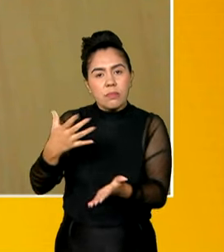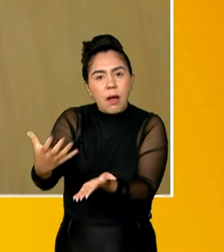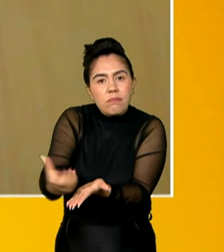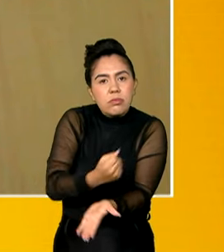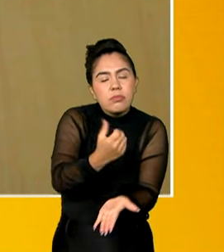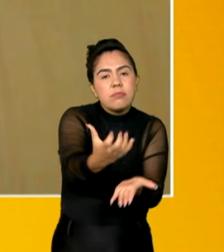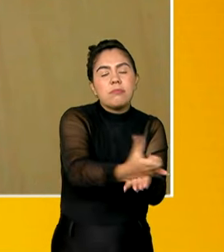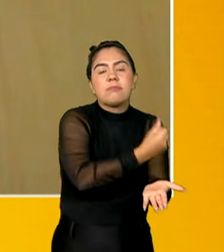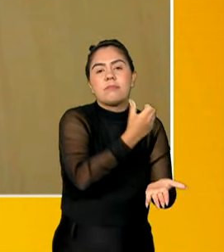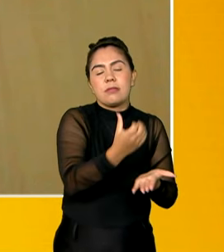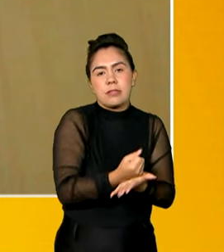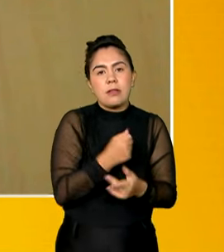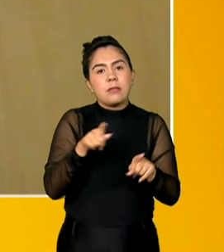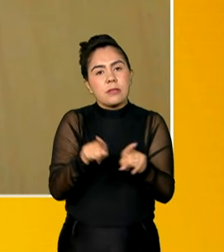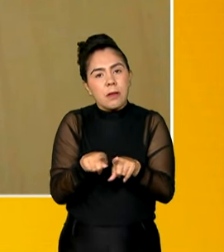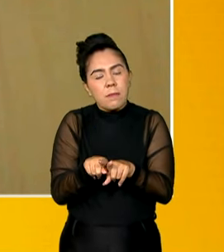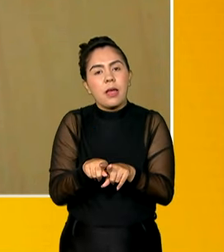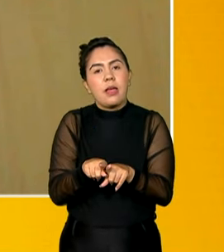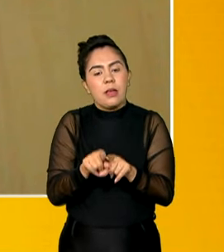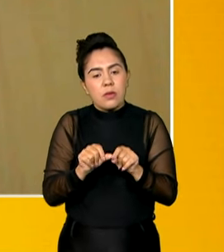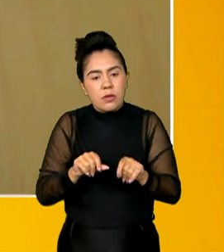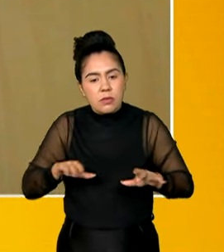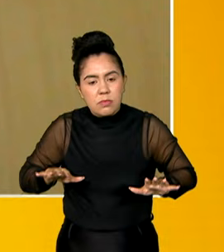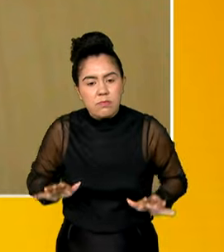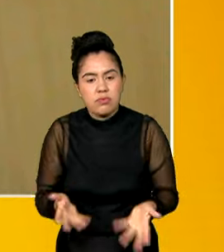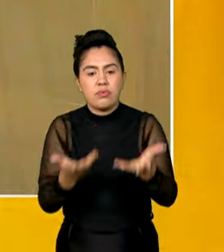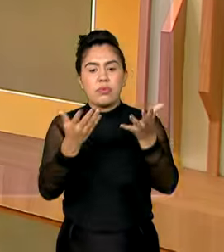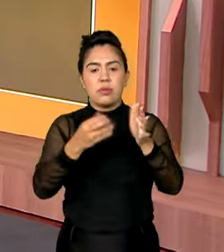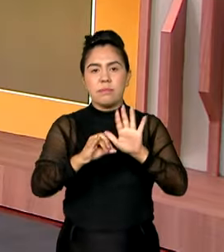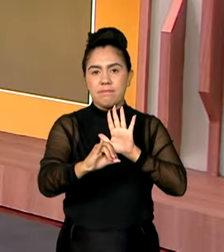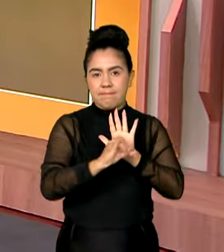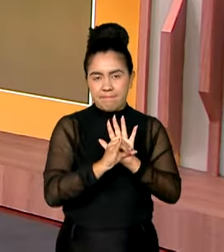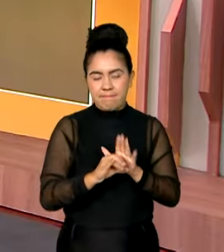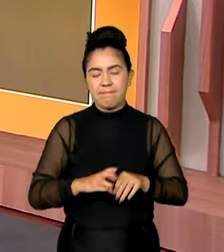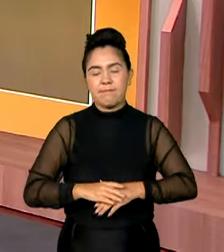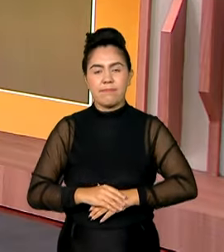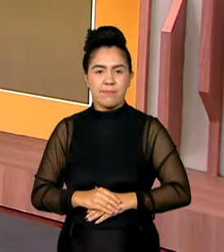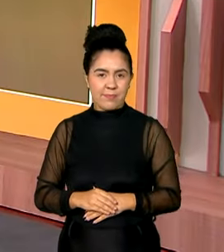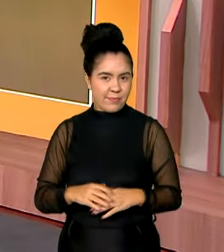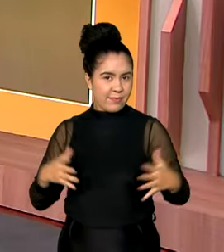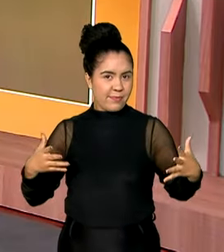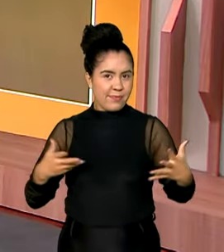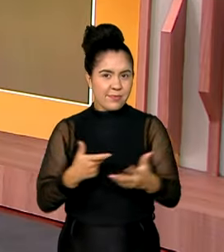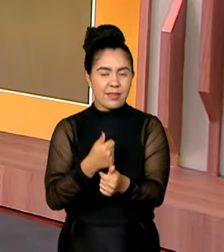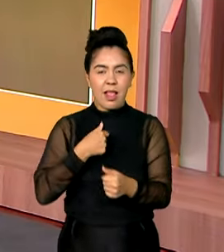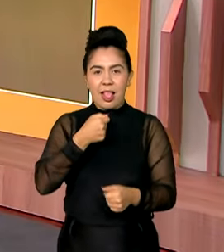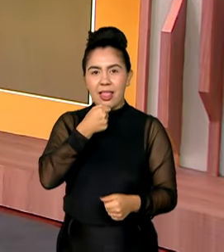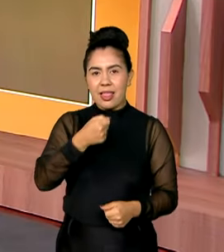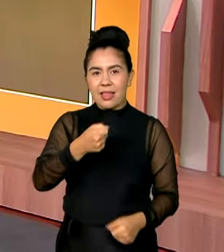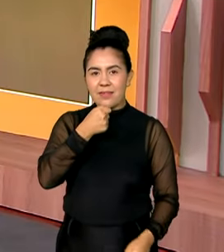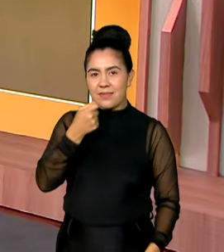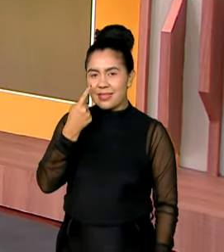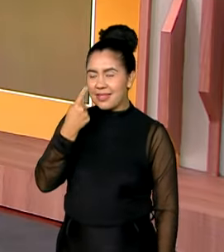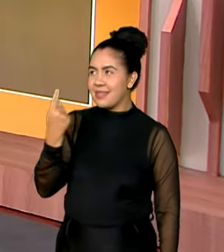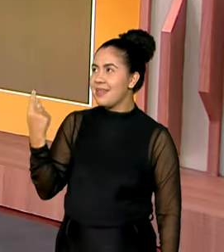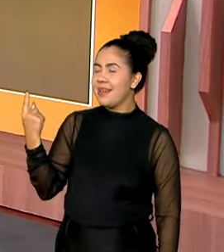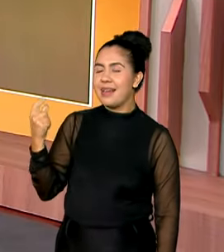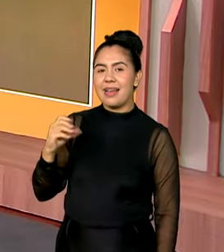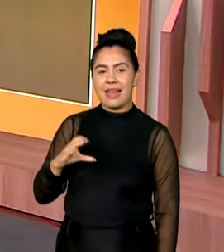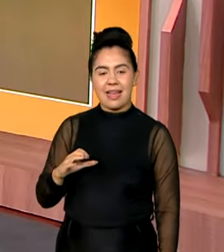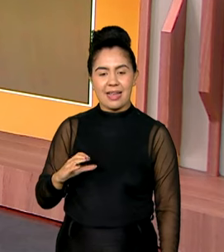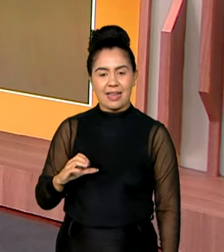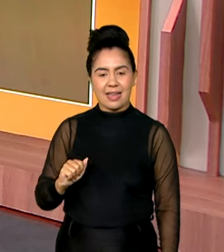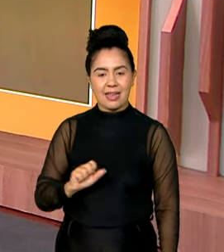social e de fortalecimento da nossa entidade. Maravilha! Eu entrevistei Cássio Rosa, ele que é secretário